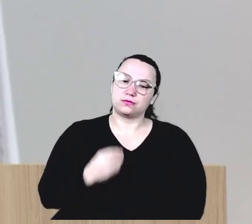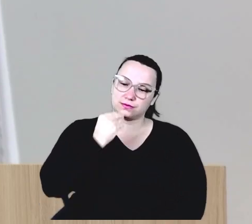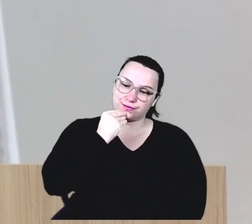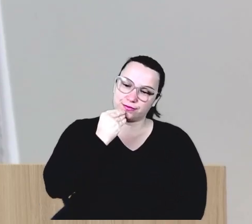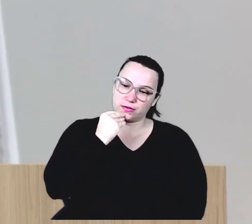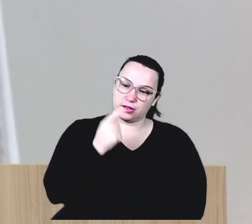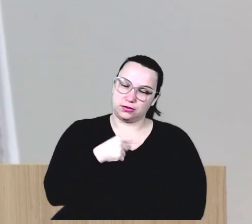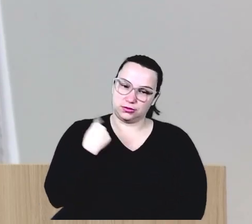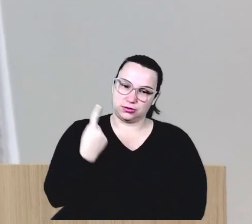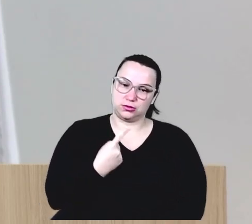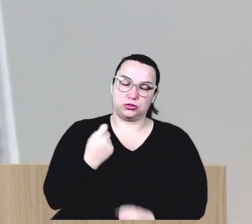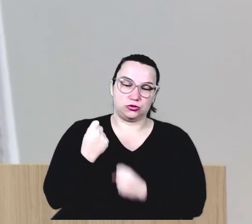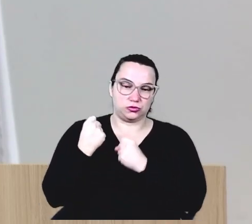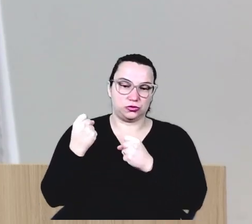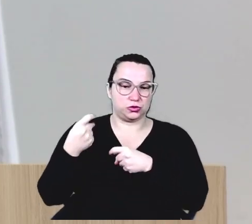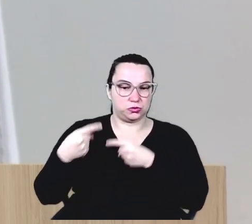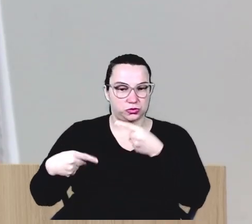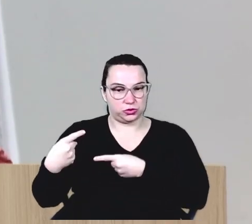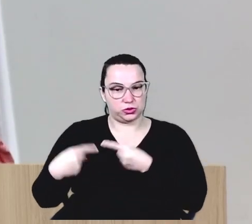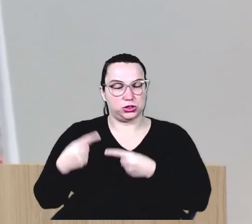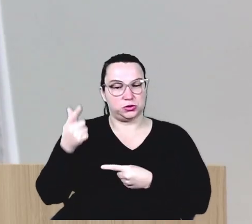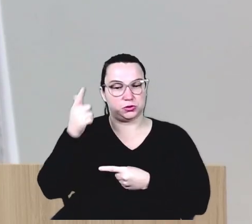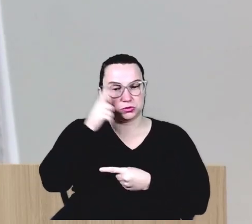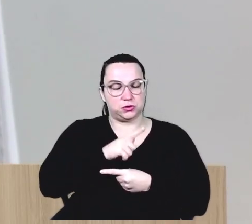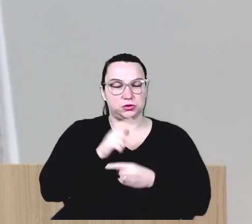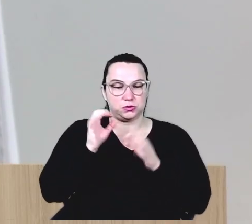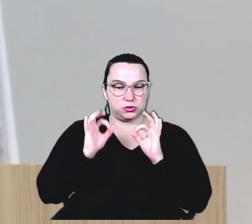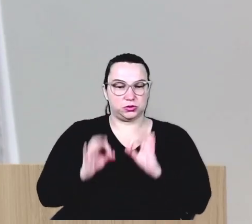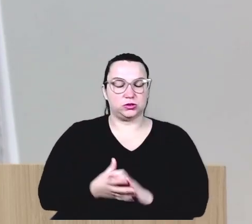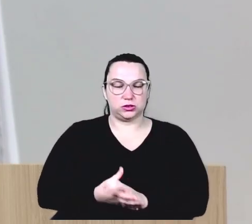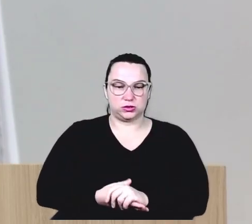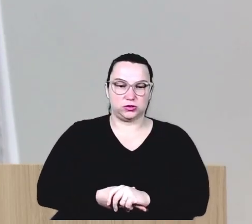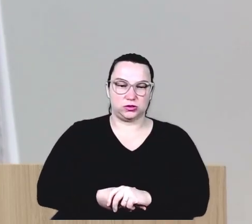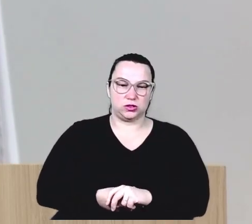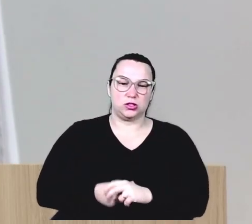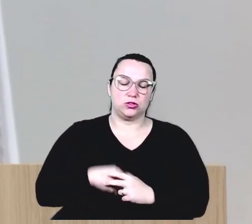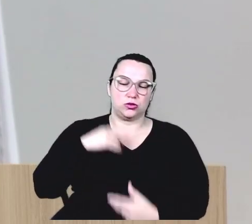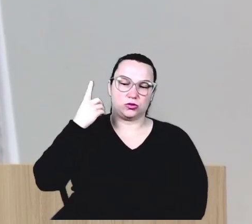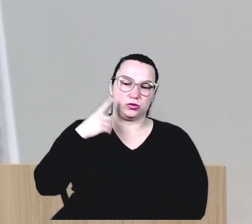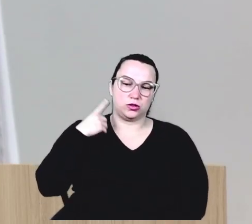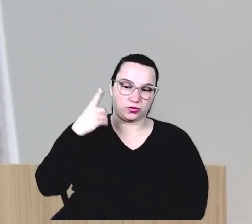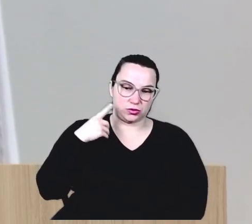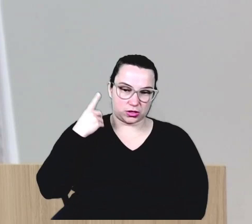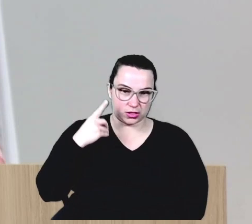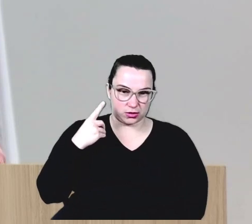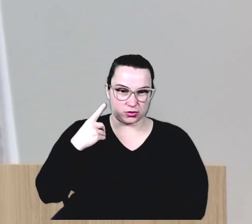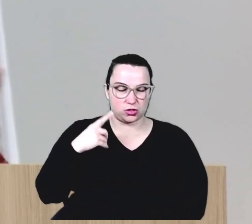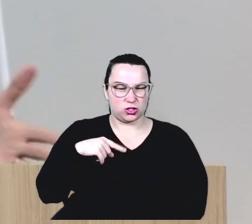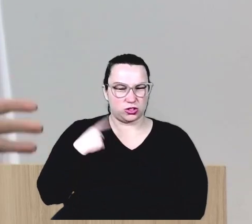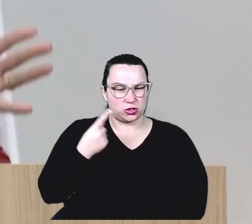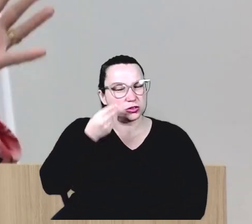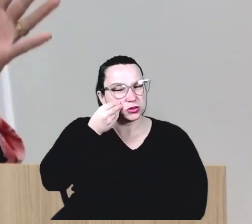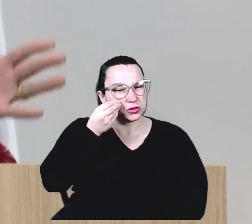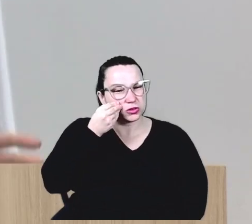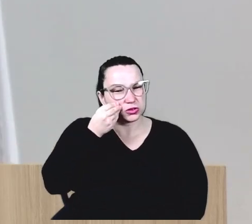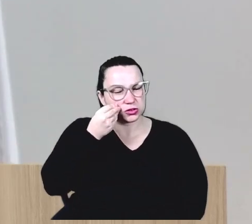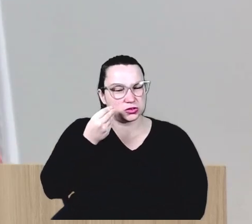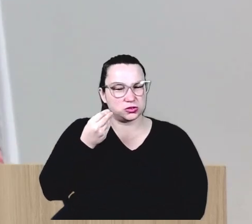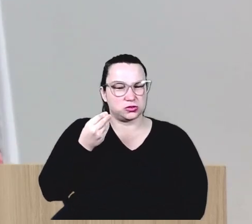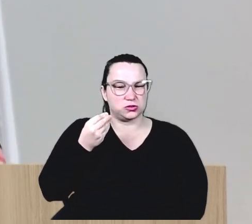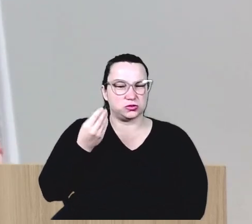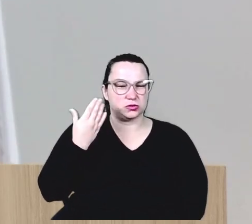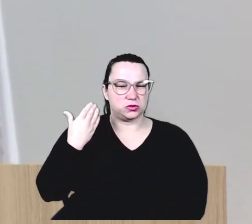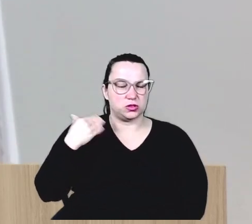forças políticas para que venha, para que aconteça. Então, juntamente com o deputado Gugu, nós corremos atrás do secretário, na época, o